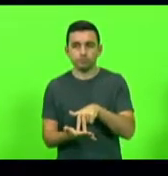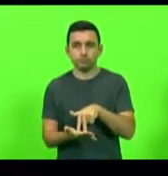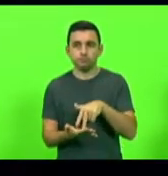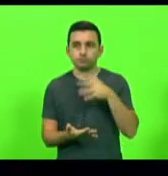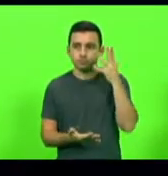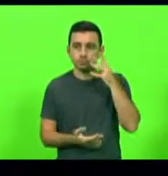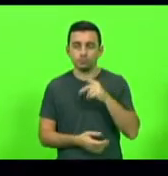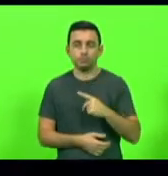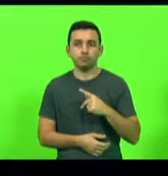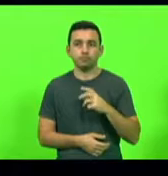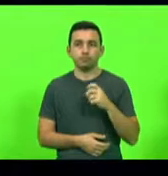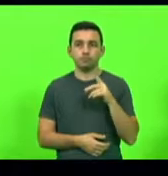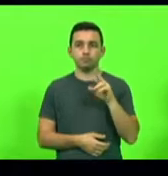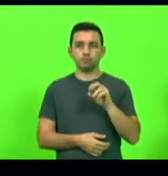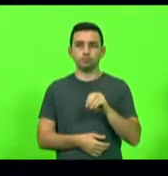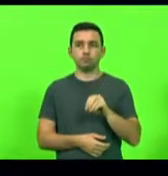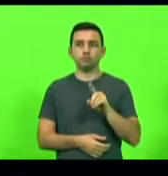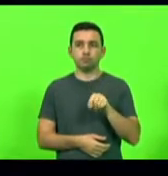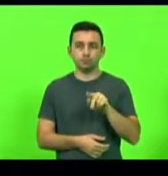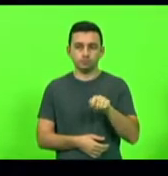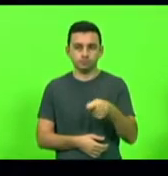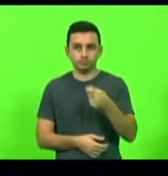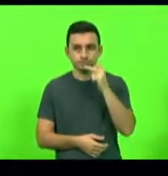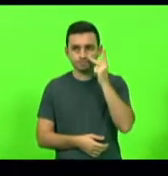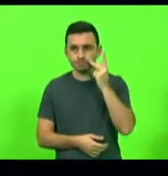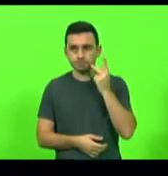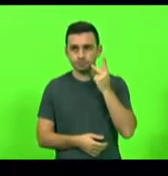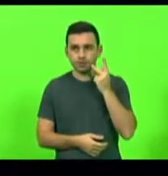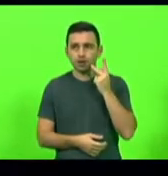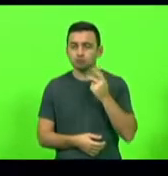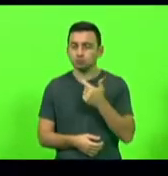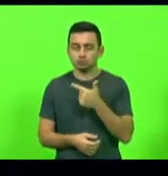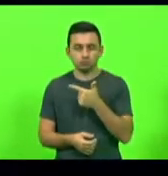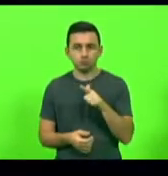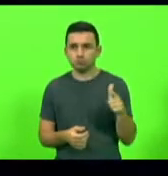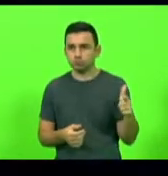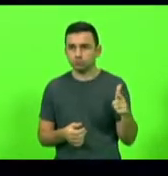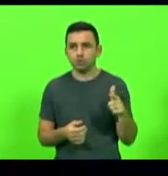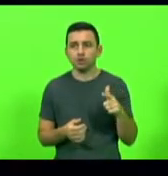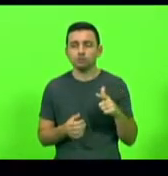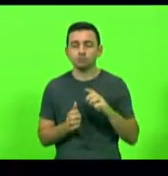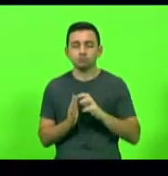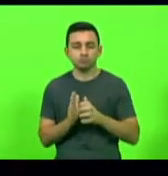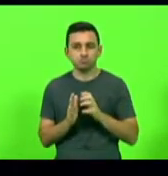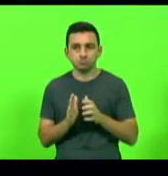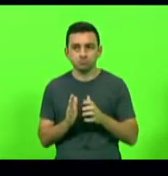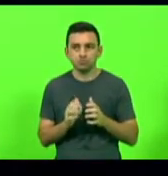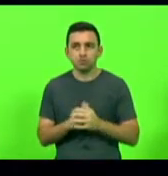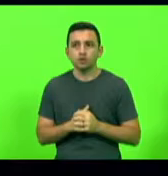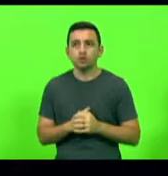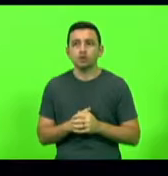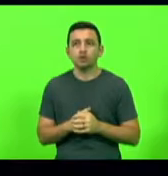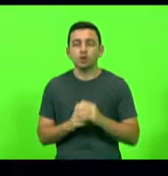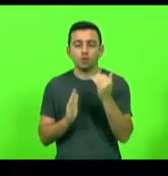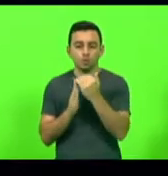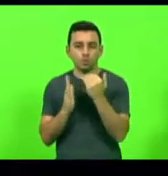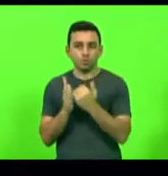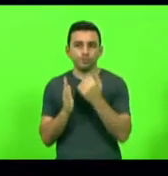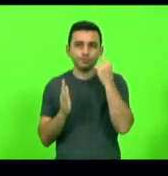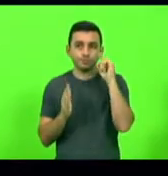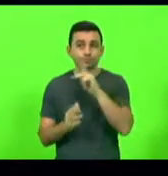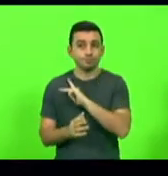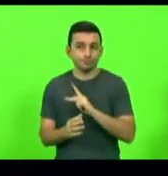Celso Zucchi. Grande expediente, não houve inscritos para o horário de sinal dos partidos políticos. Na ordem do dia, o senhor presidente